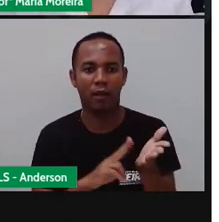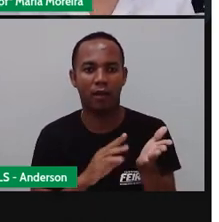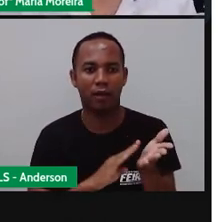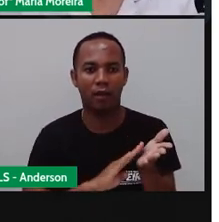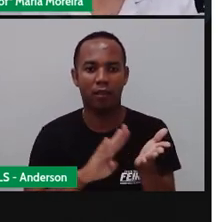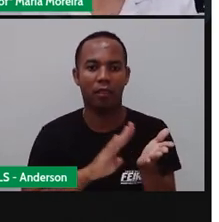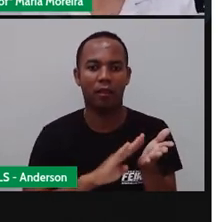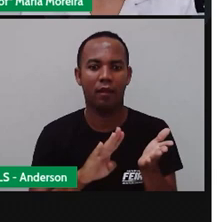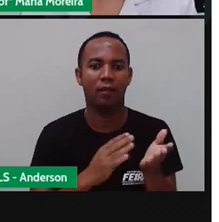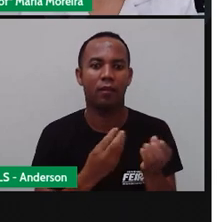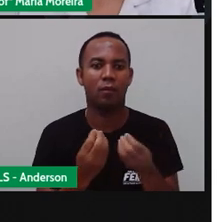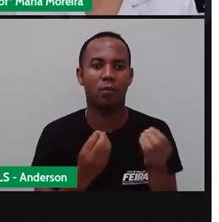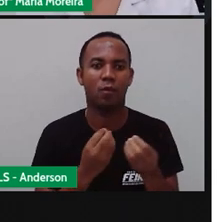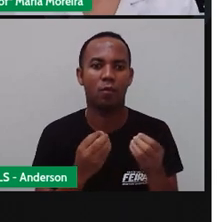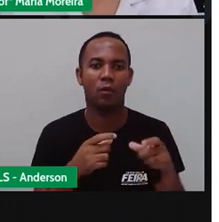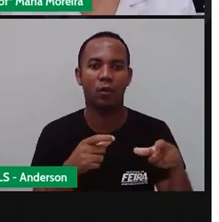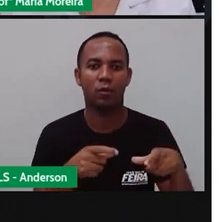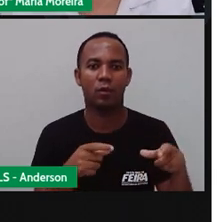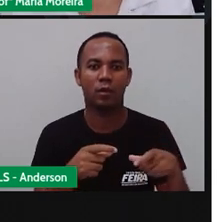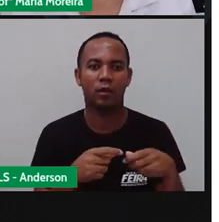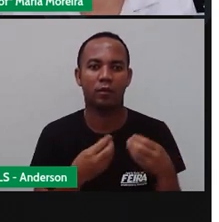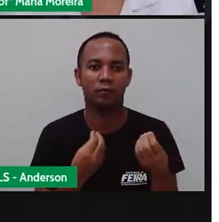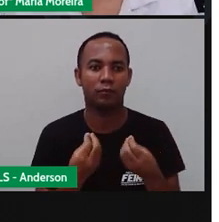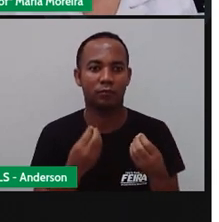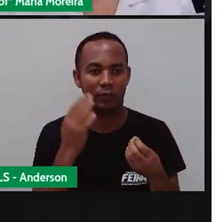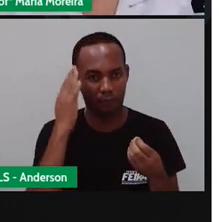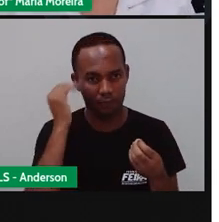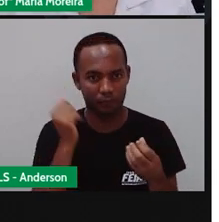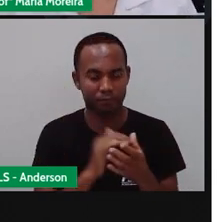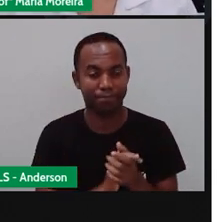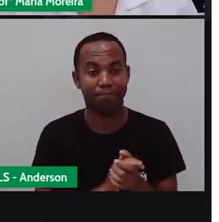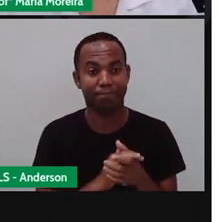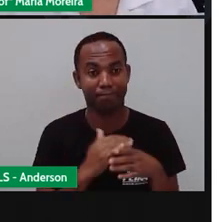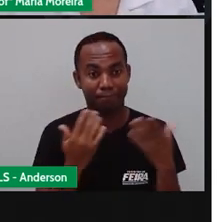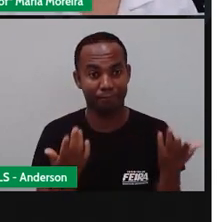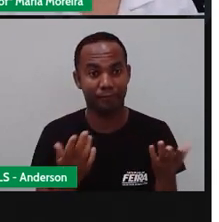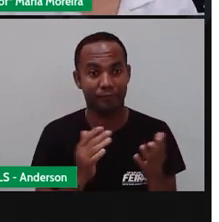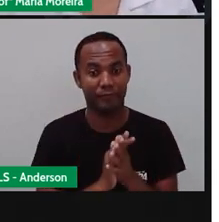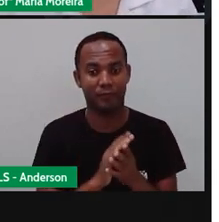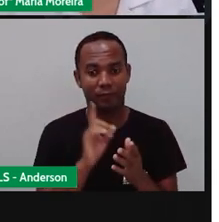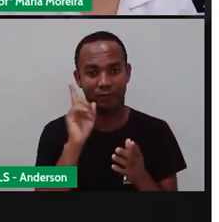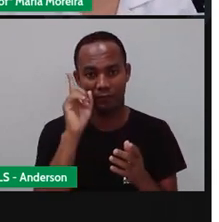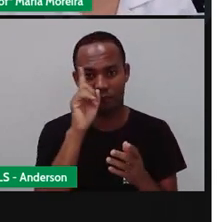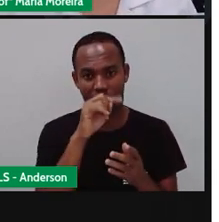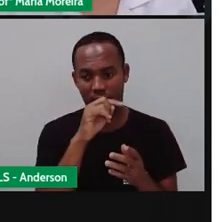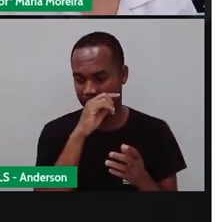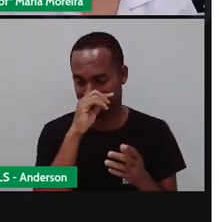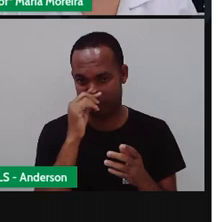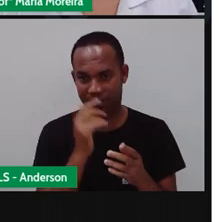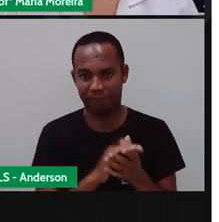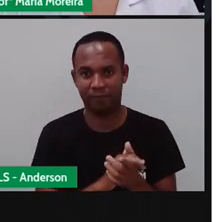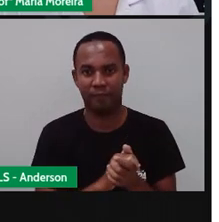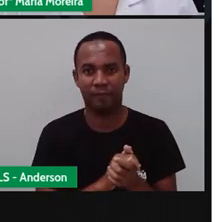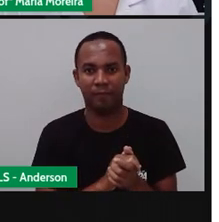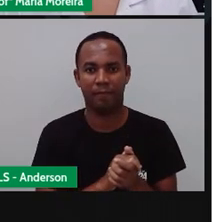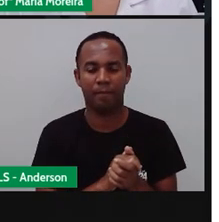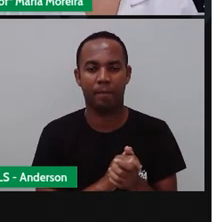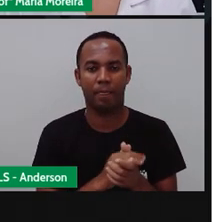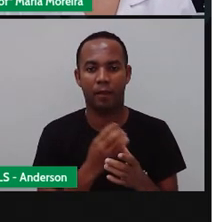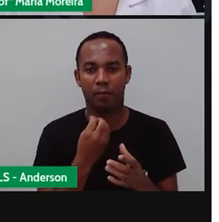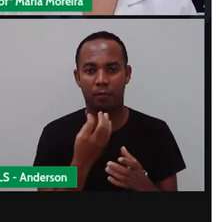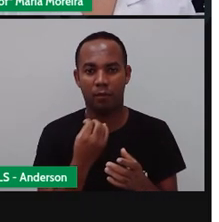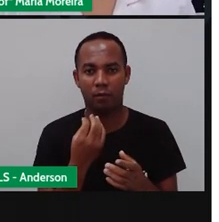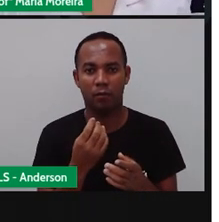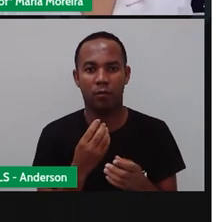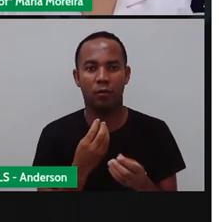temidas cobranças, né? E as encomendas. Pois é, complicadíssimo. Bom, em